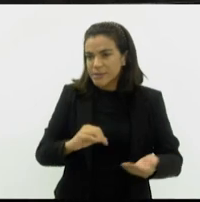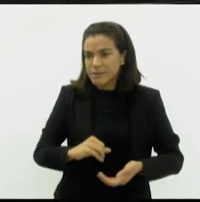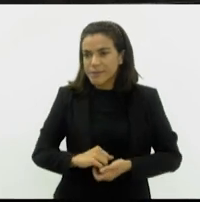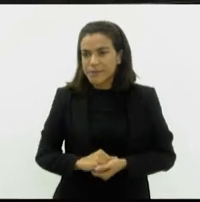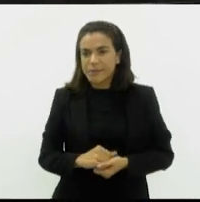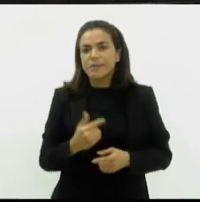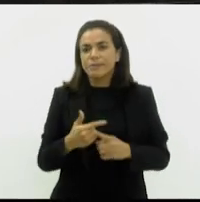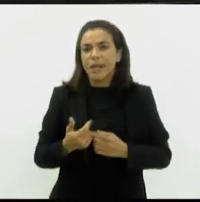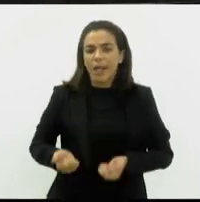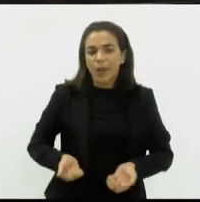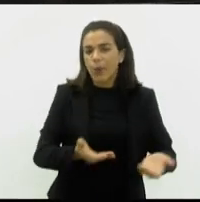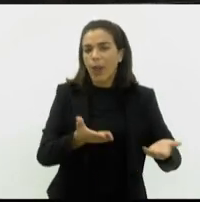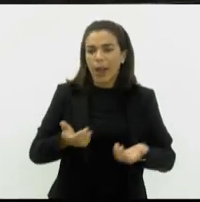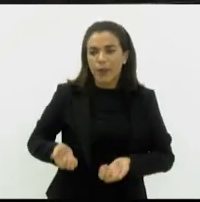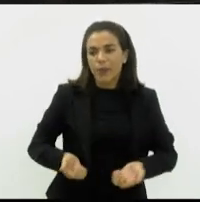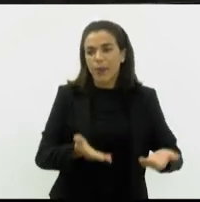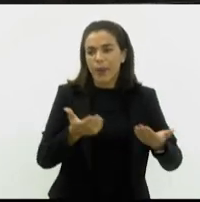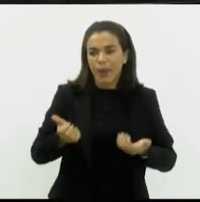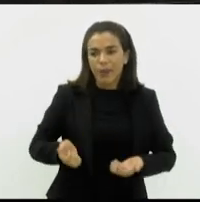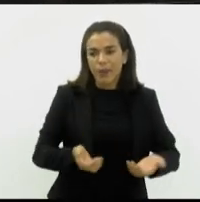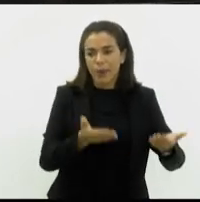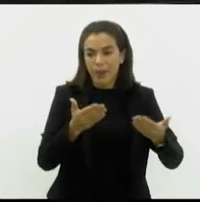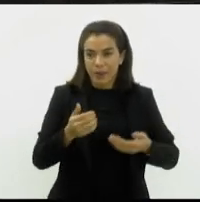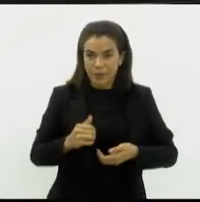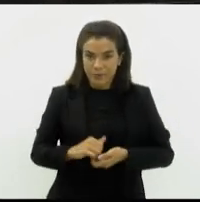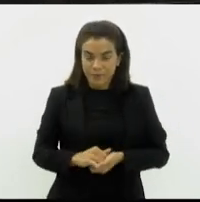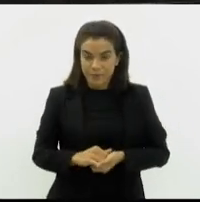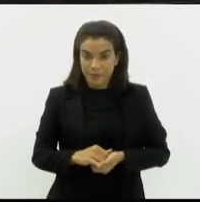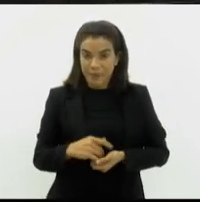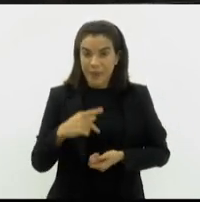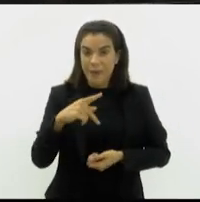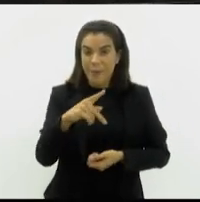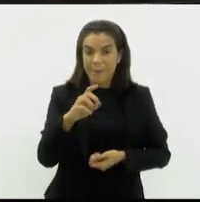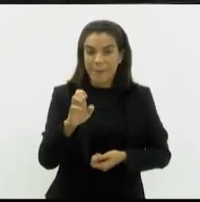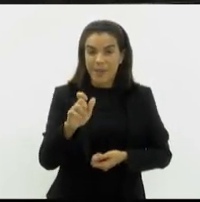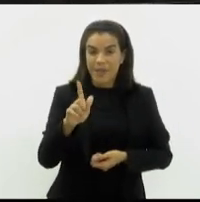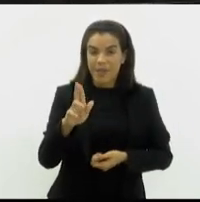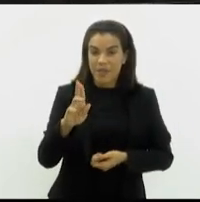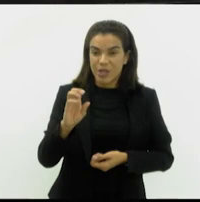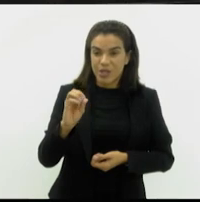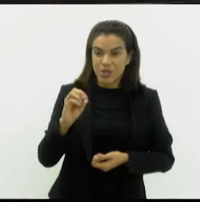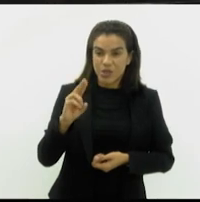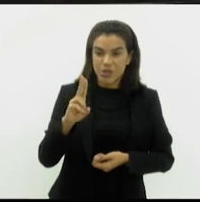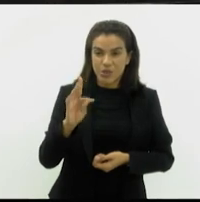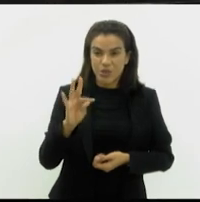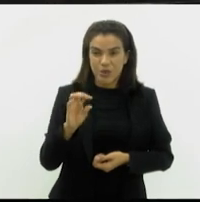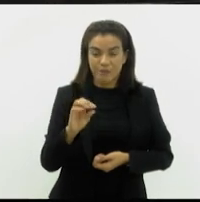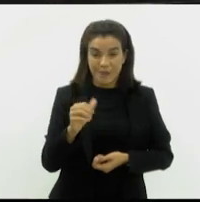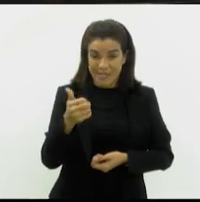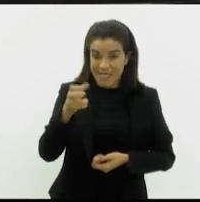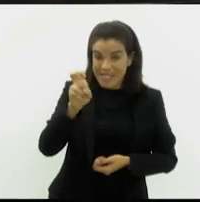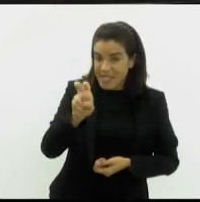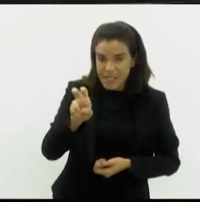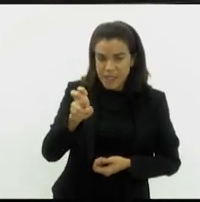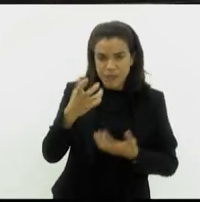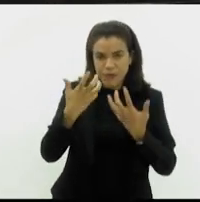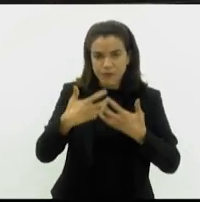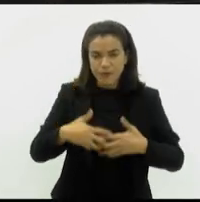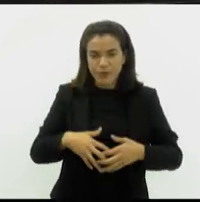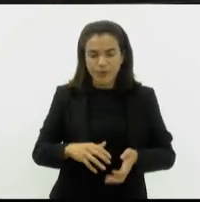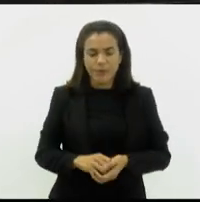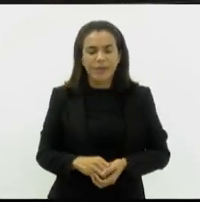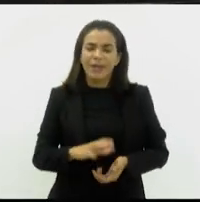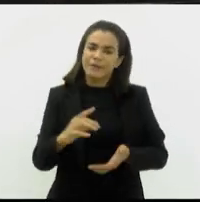para que doar mais, né? Polícia Penal nem está precisando. Peugeot, 15? 15 também não prestam. Aí você